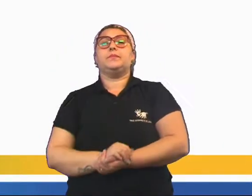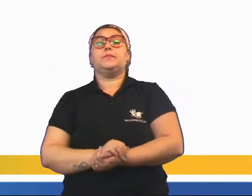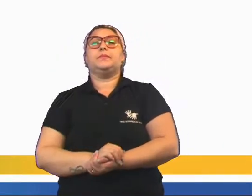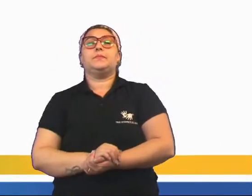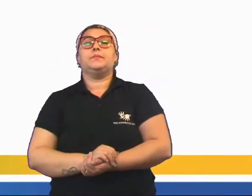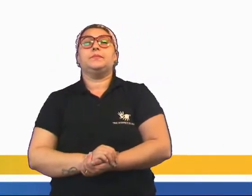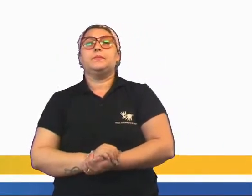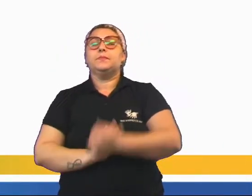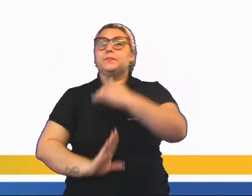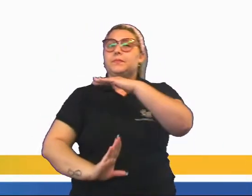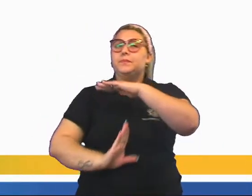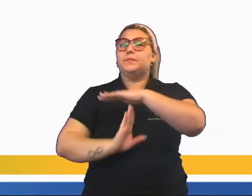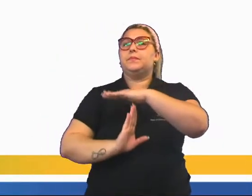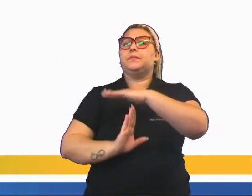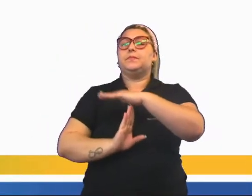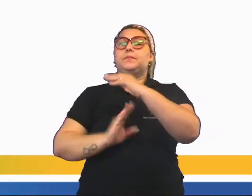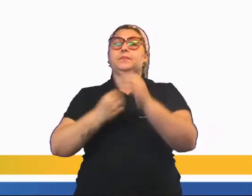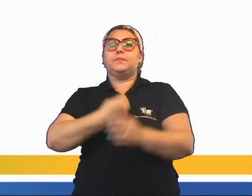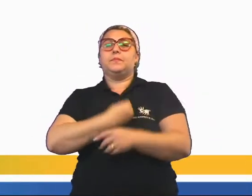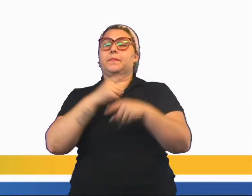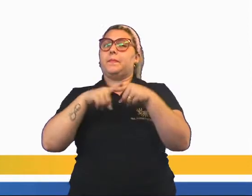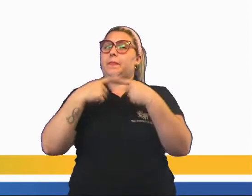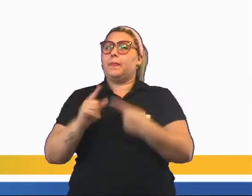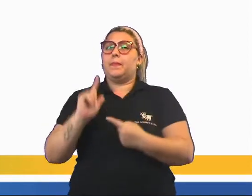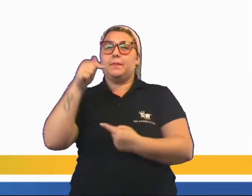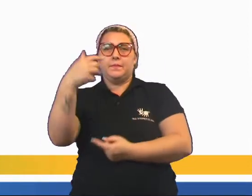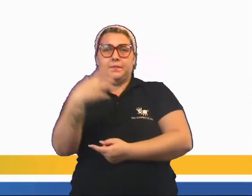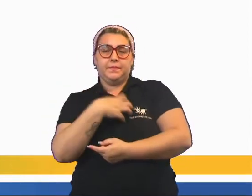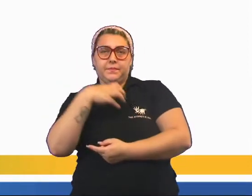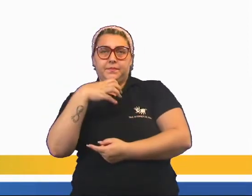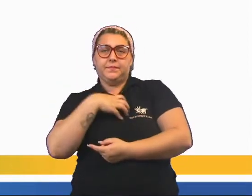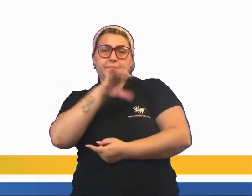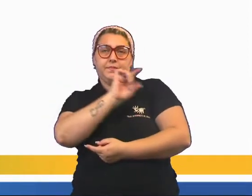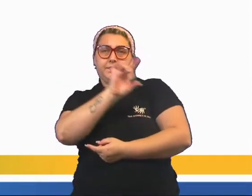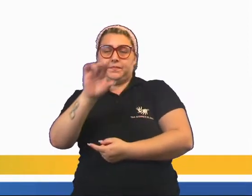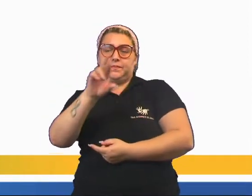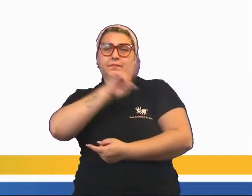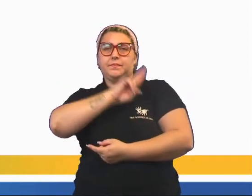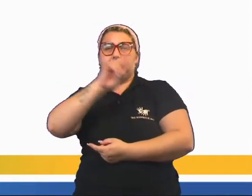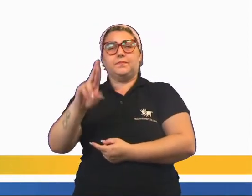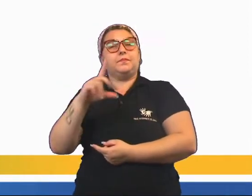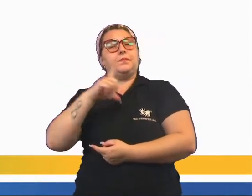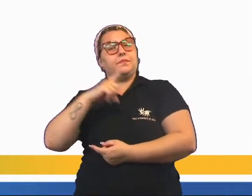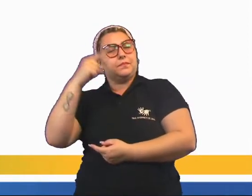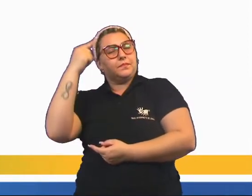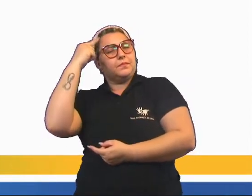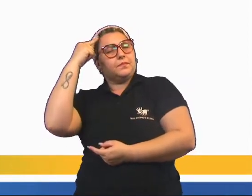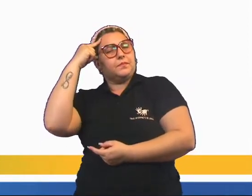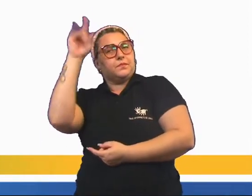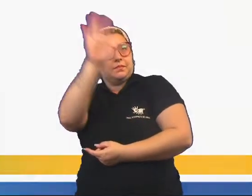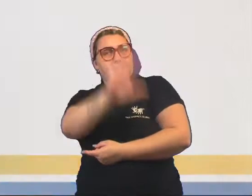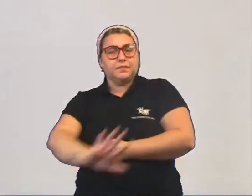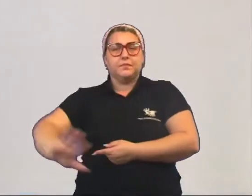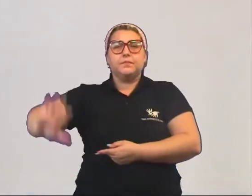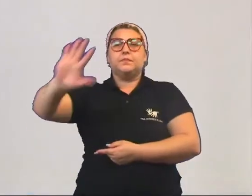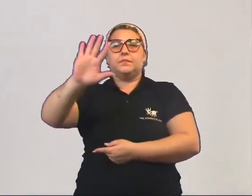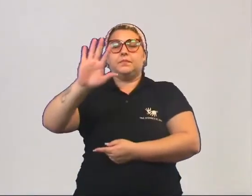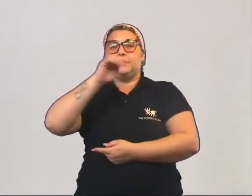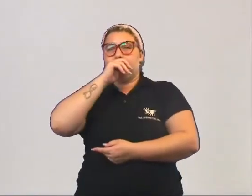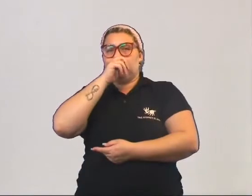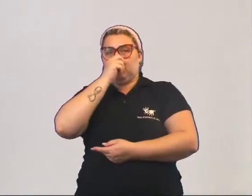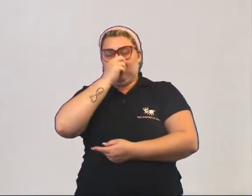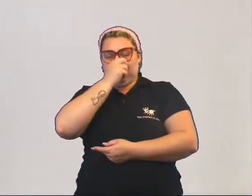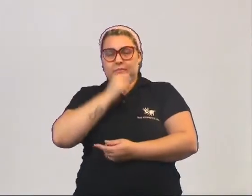não com as limitações desta vida, mas de uma outra maneira. Cada religião vai ter uma concepção, mas de forma geral, as